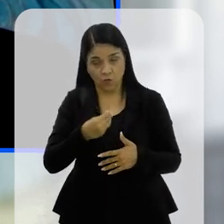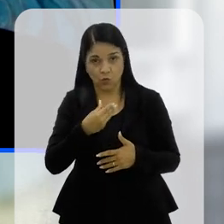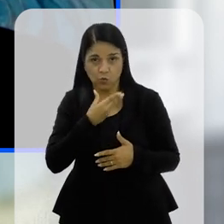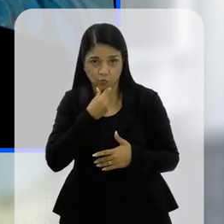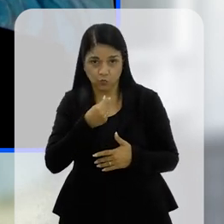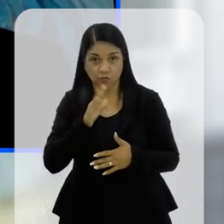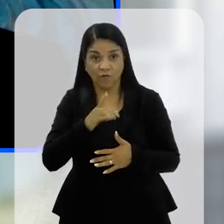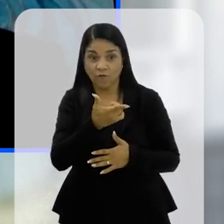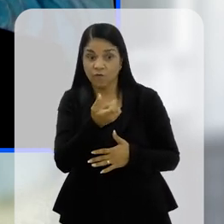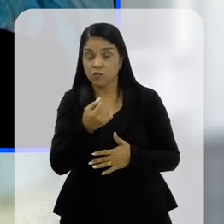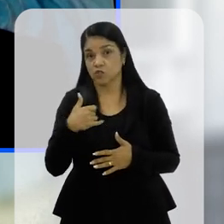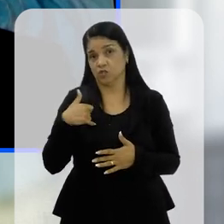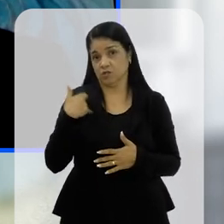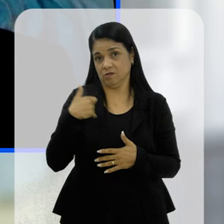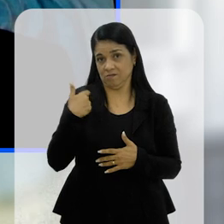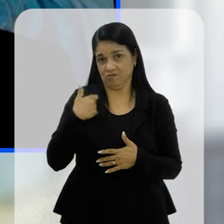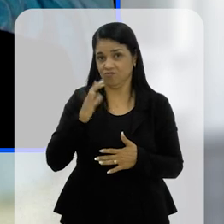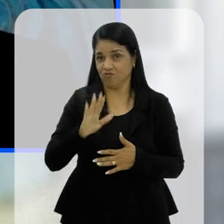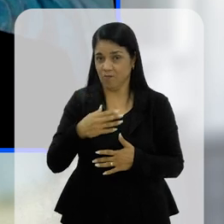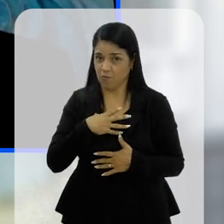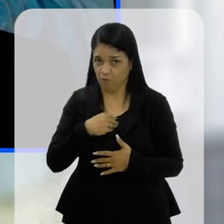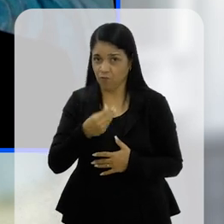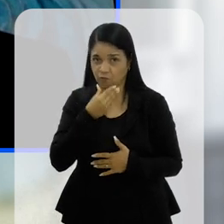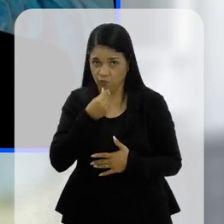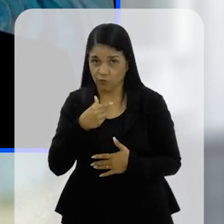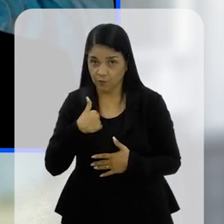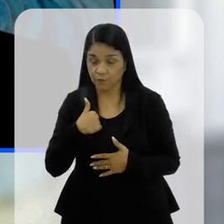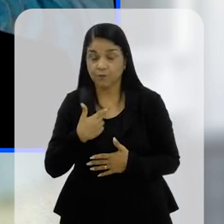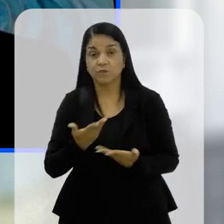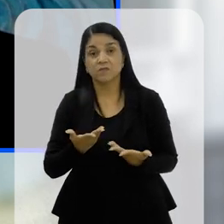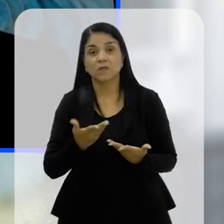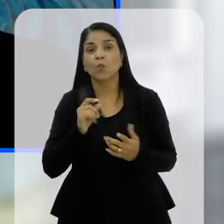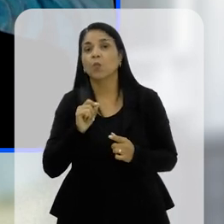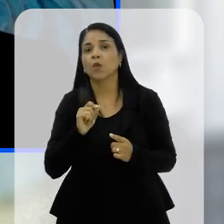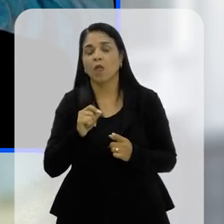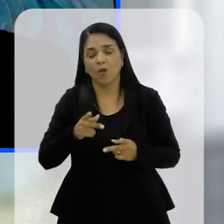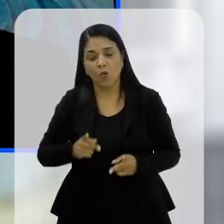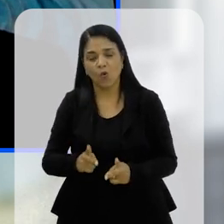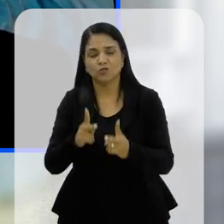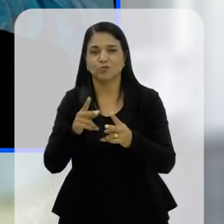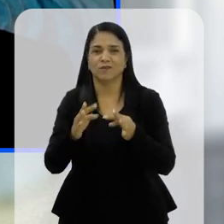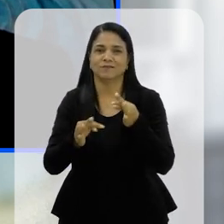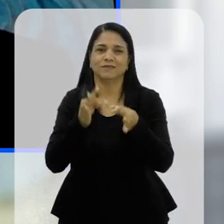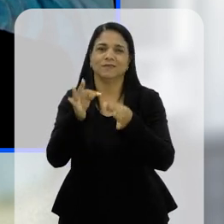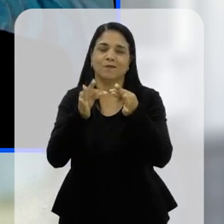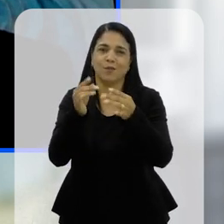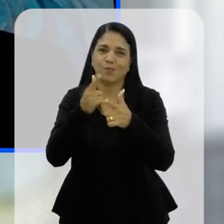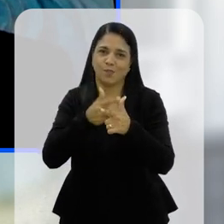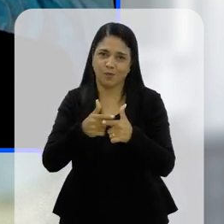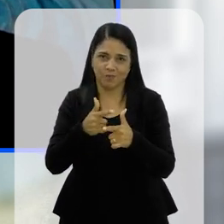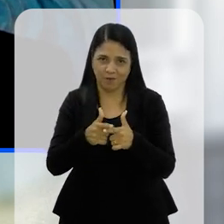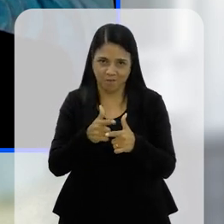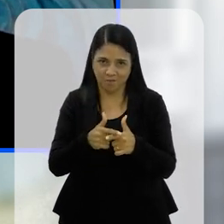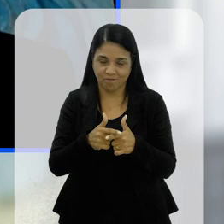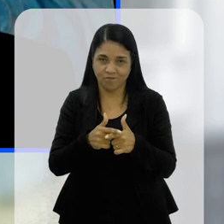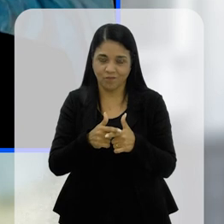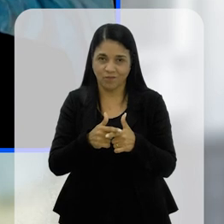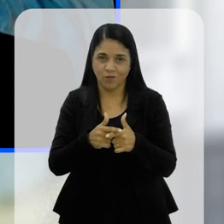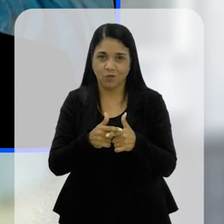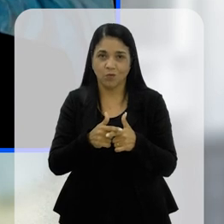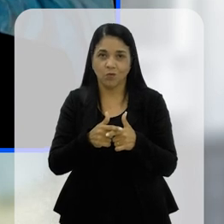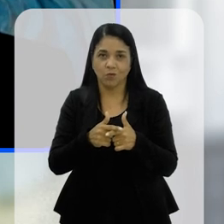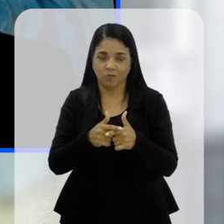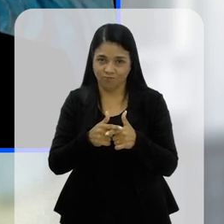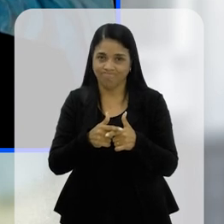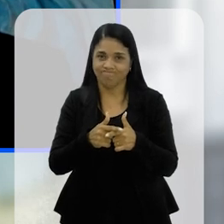porque o meu filho já está com 20 anos, né? É a questão da continuidade do tratamento